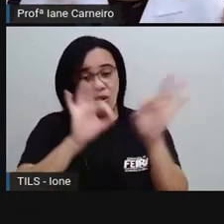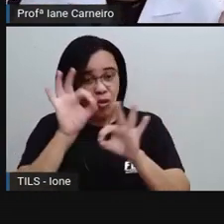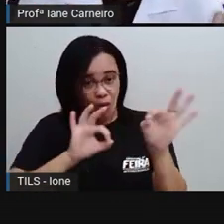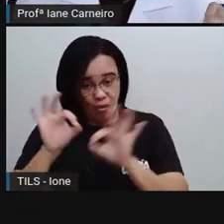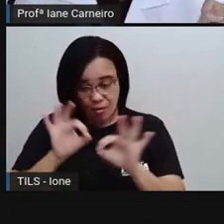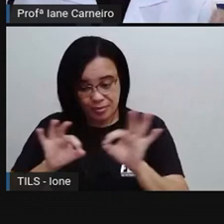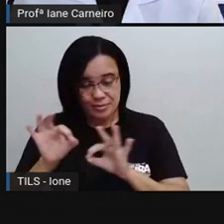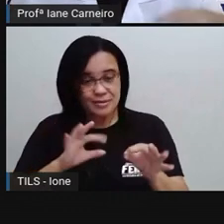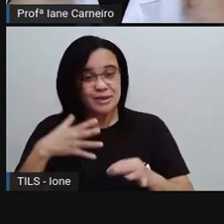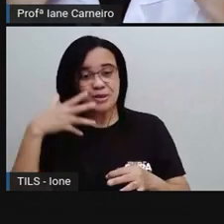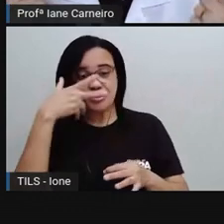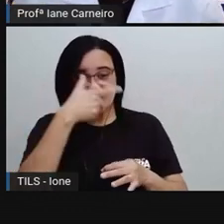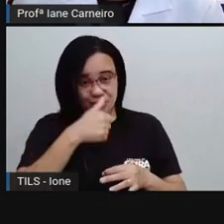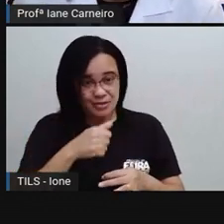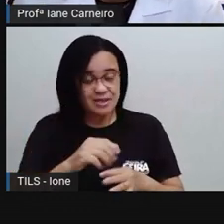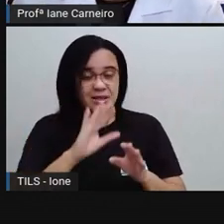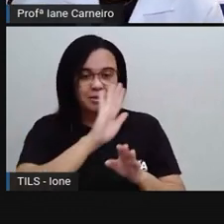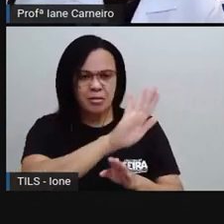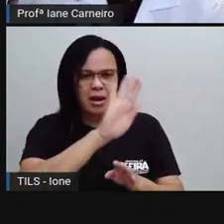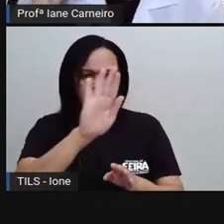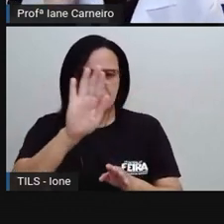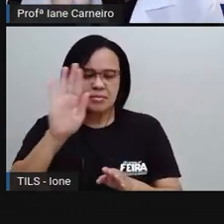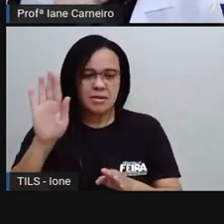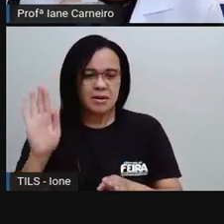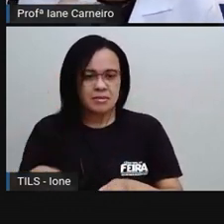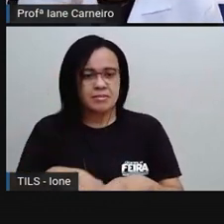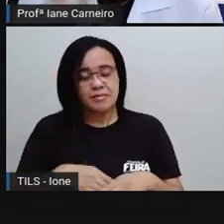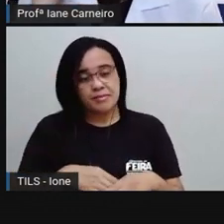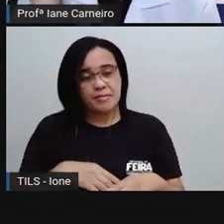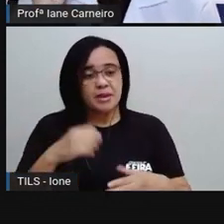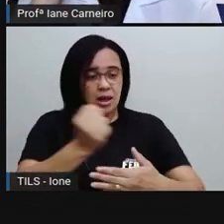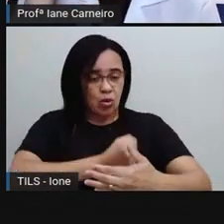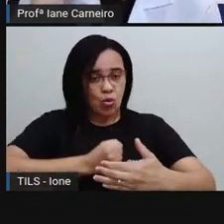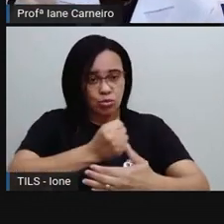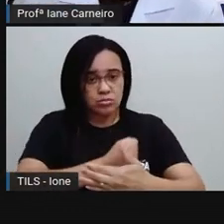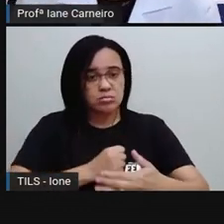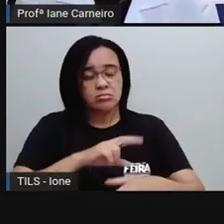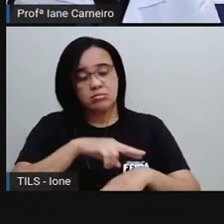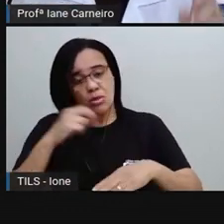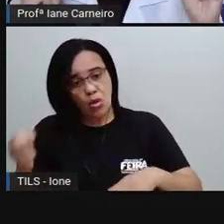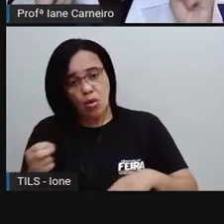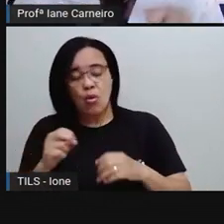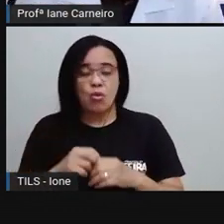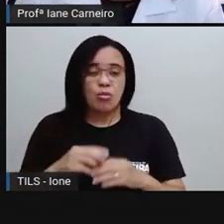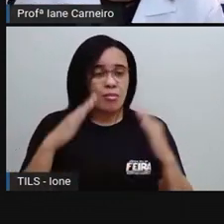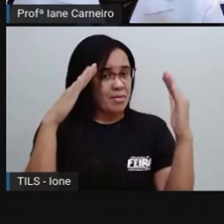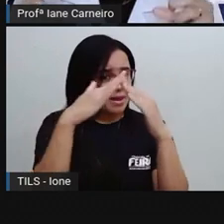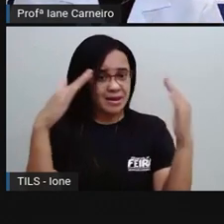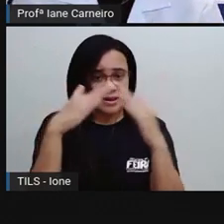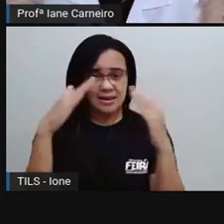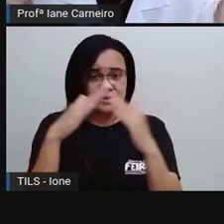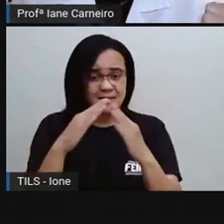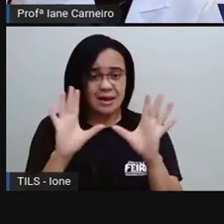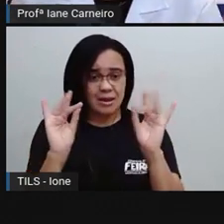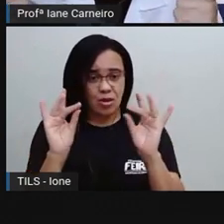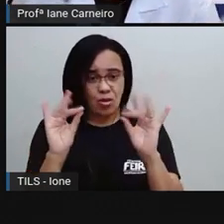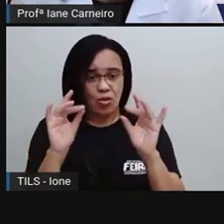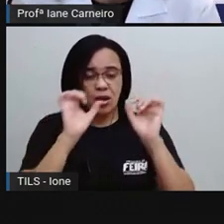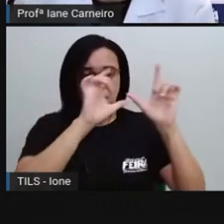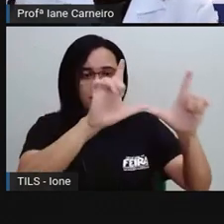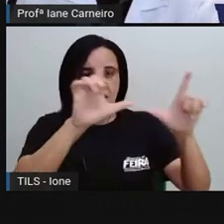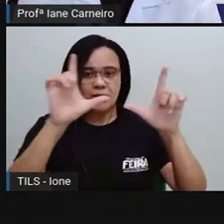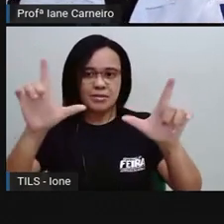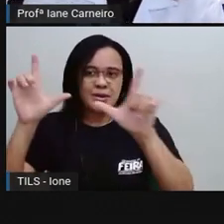Colocar na cozinha para quando vocês forem na cozinha, vocês olharem o cartaz e lembrarem, tenho que beber água porque a Proiane falou que tem que beber